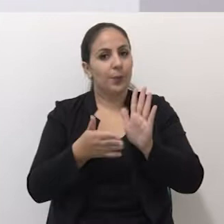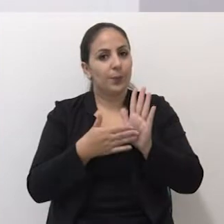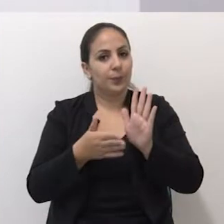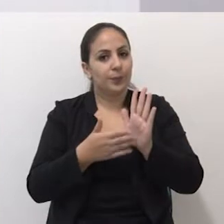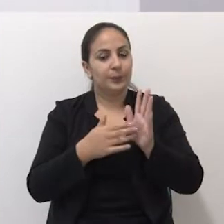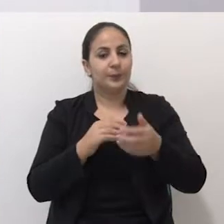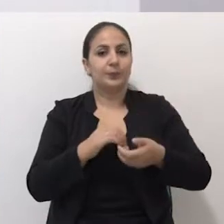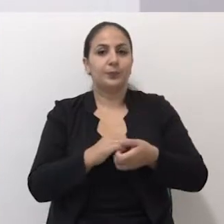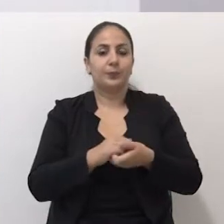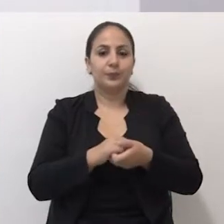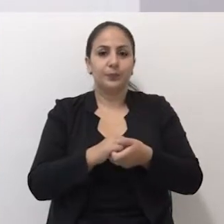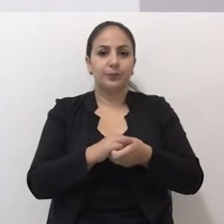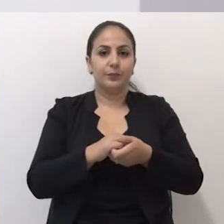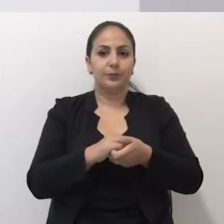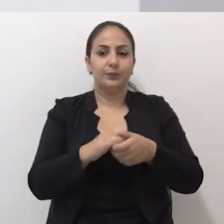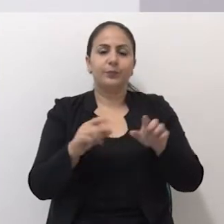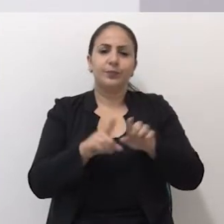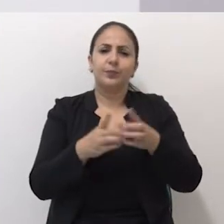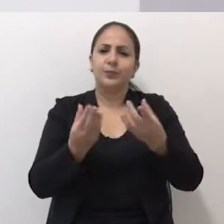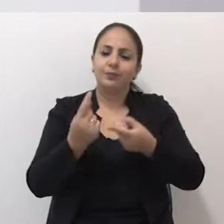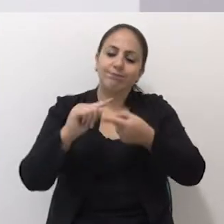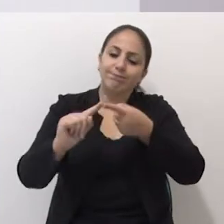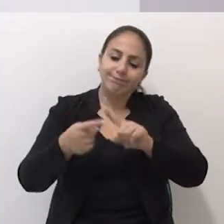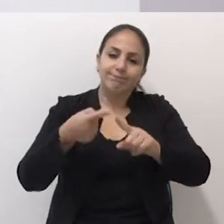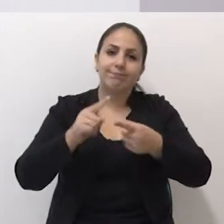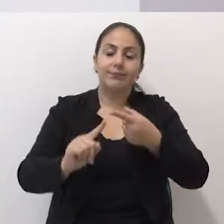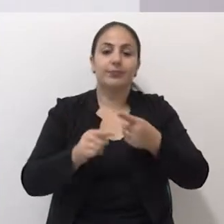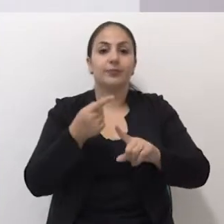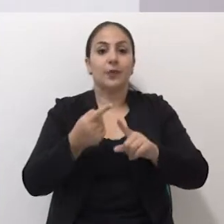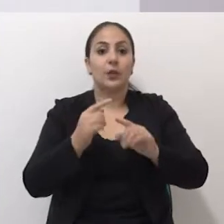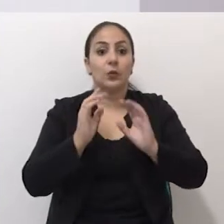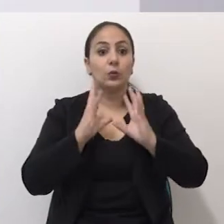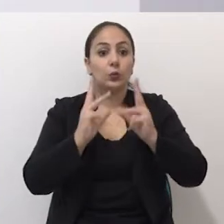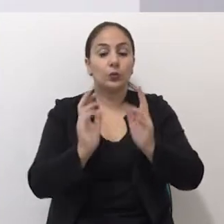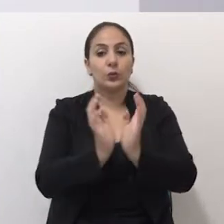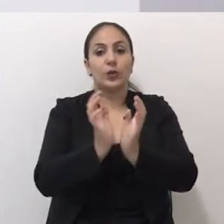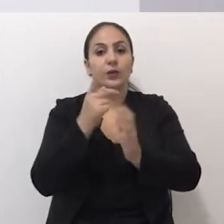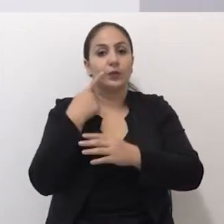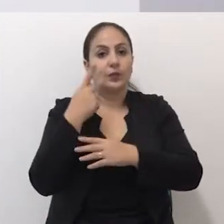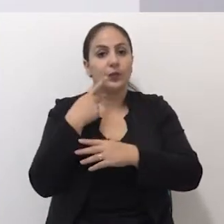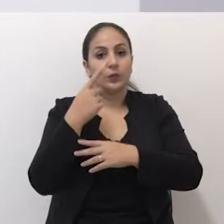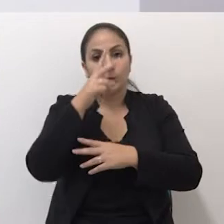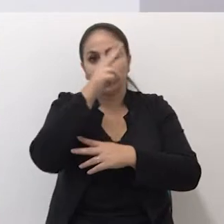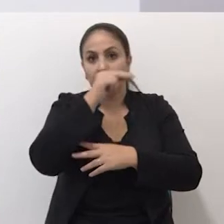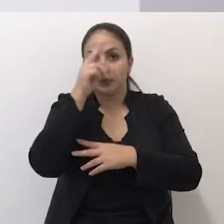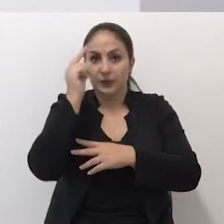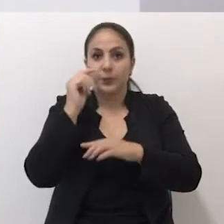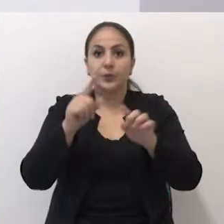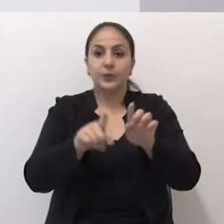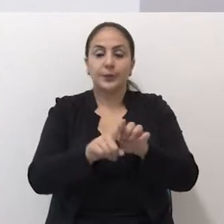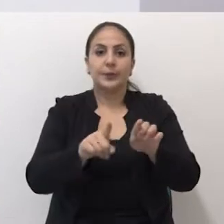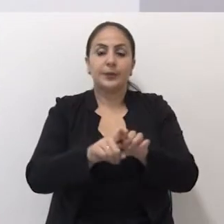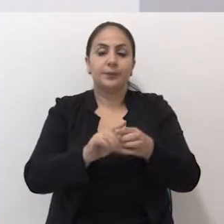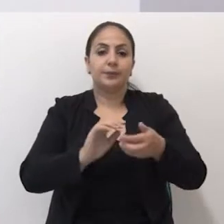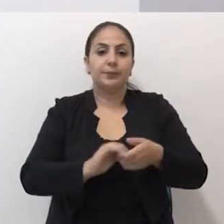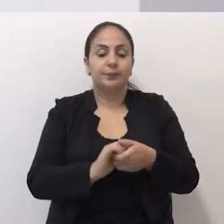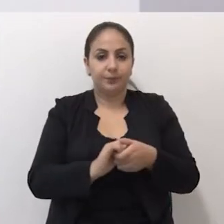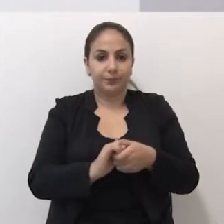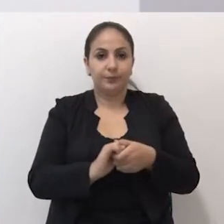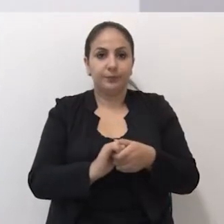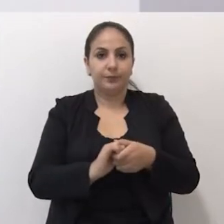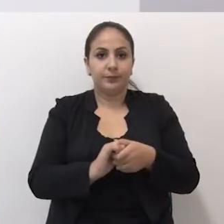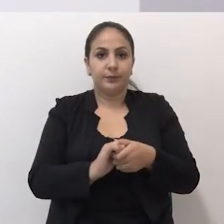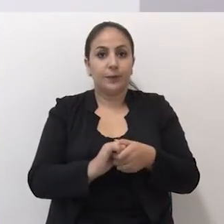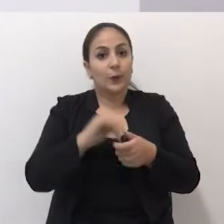proposições, através de muito diálogo, tanto com os demais colegas vereadores, com o poder público municipal,